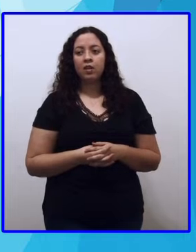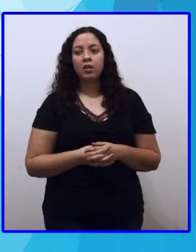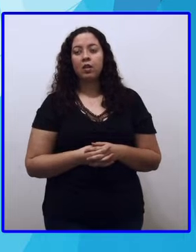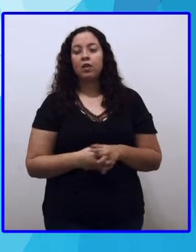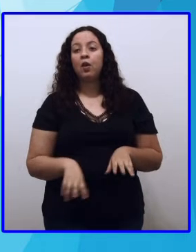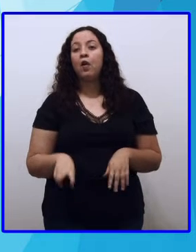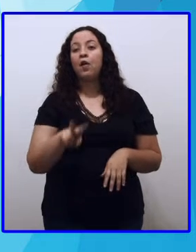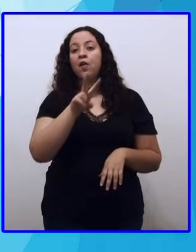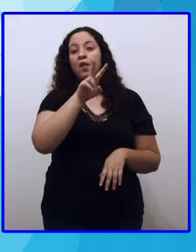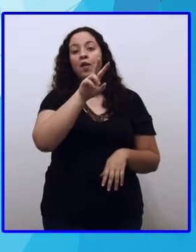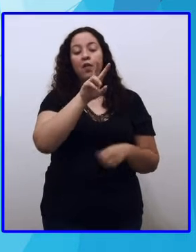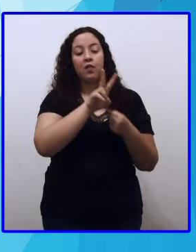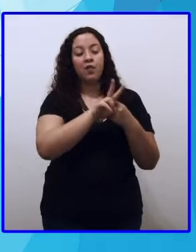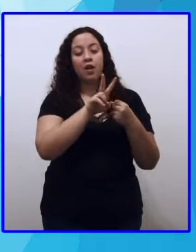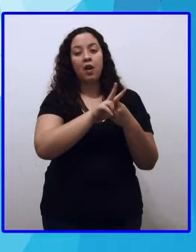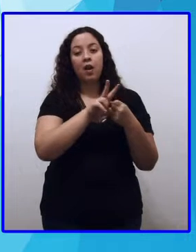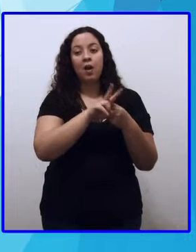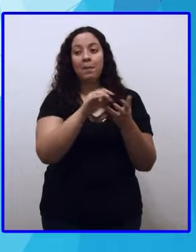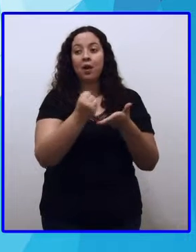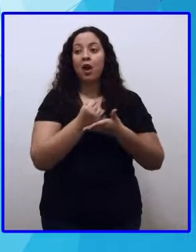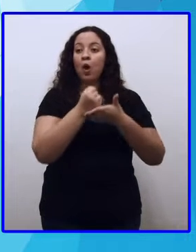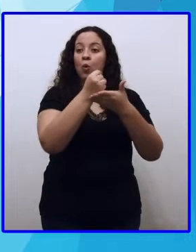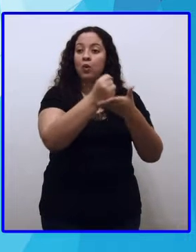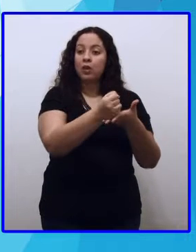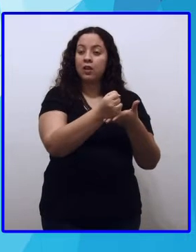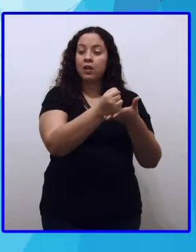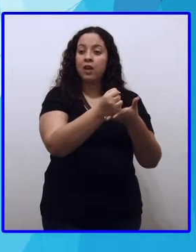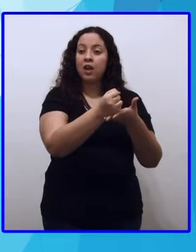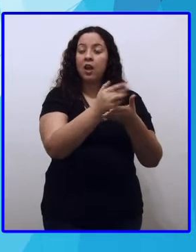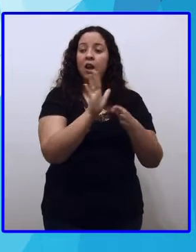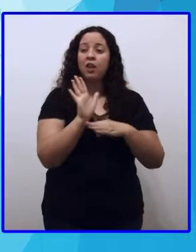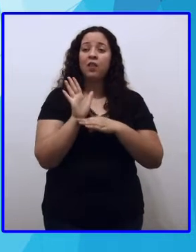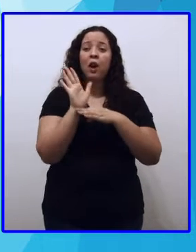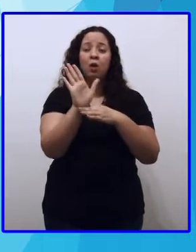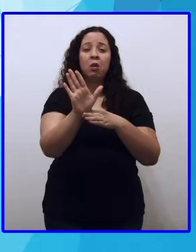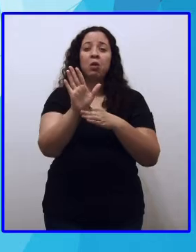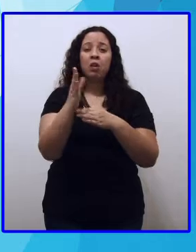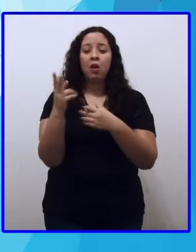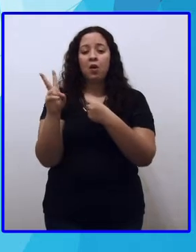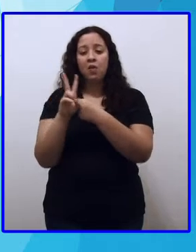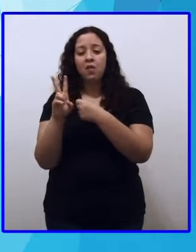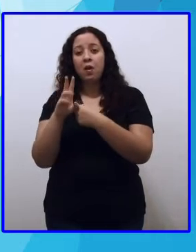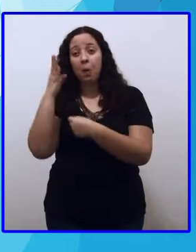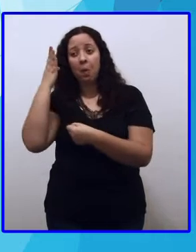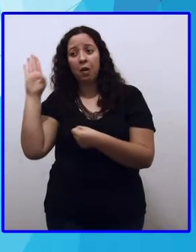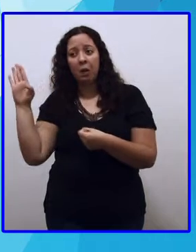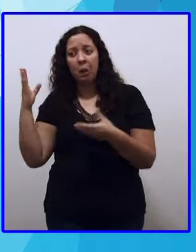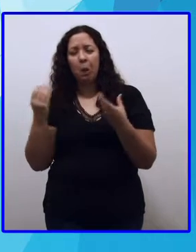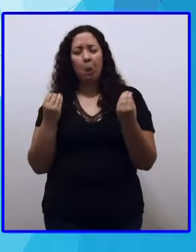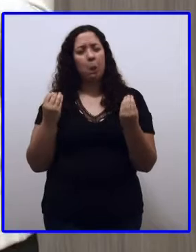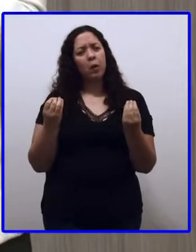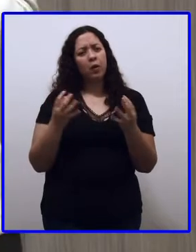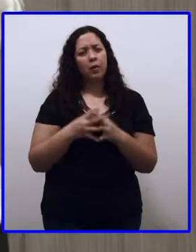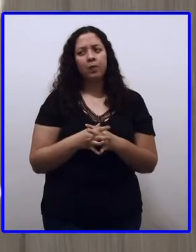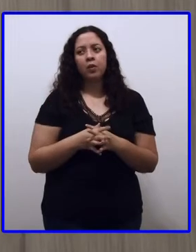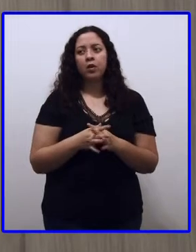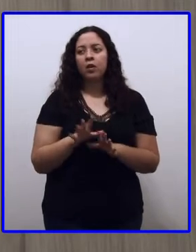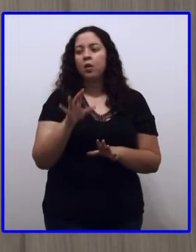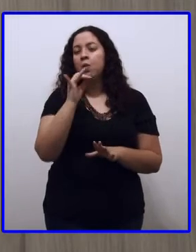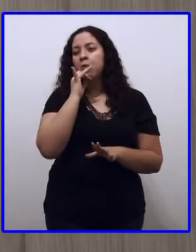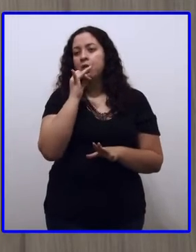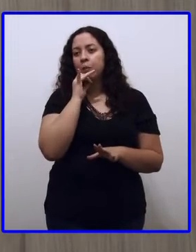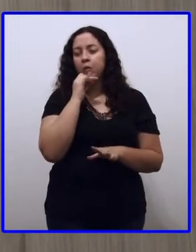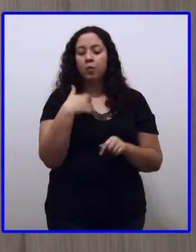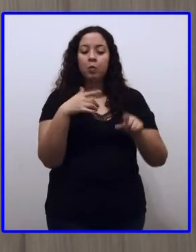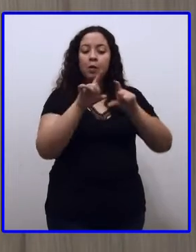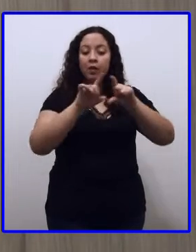Olha lá, o verbo auxiliar é aquele que ajuda o verbo principal a expressar o seu significado. Ou seja, numa